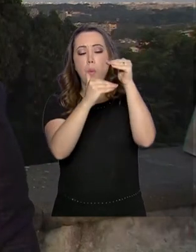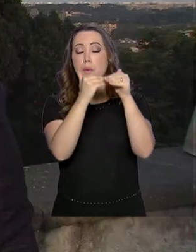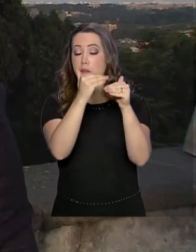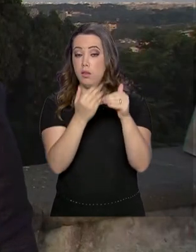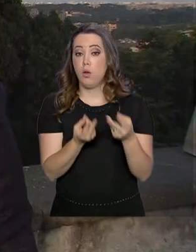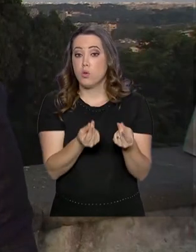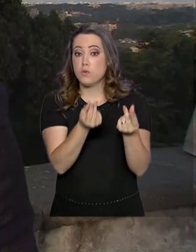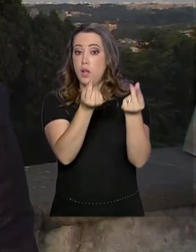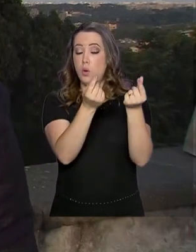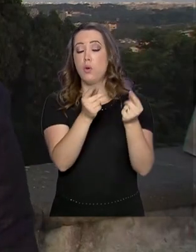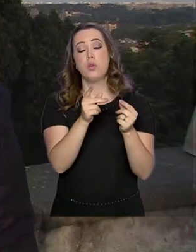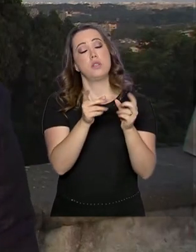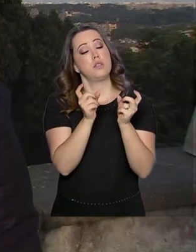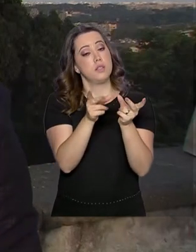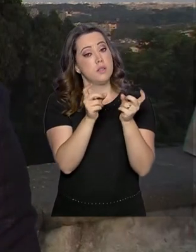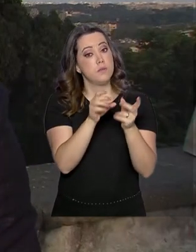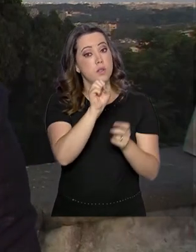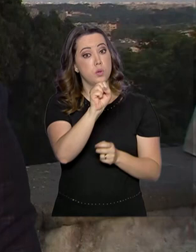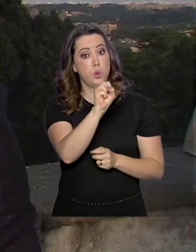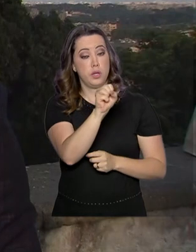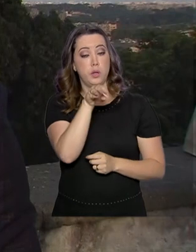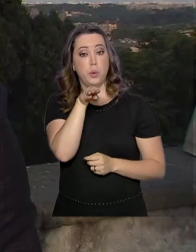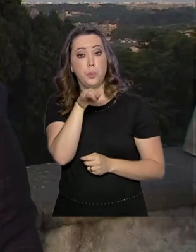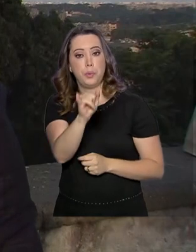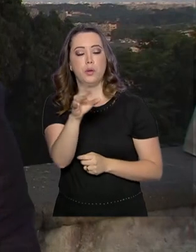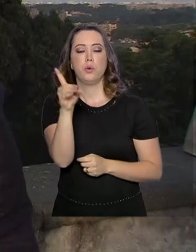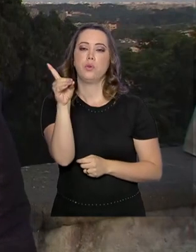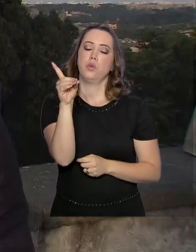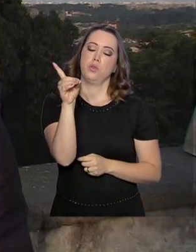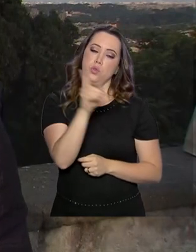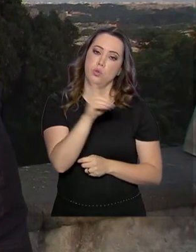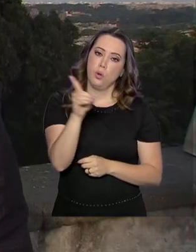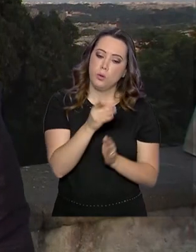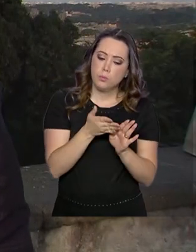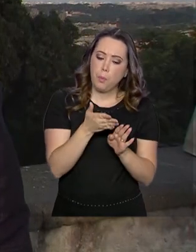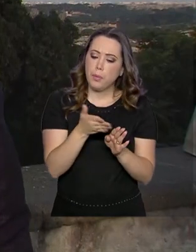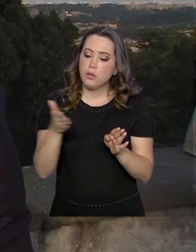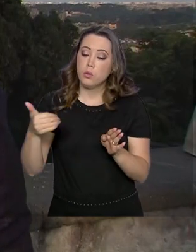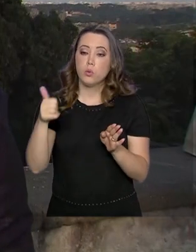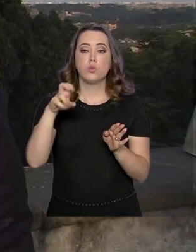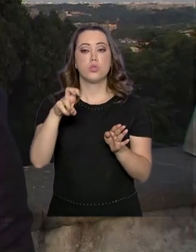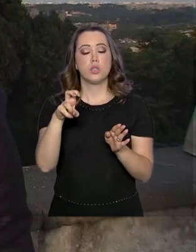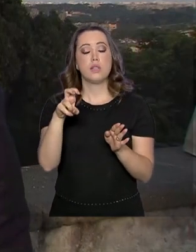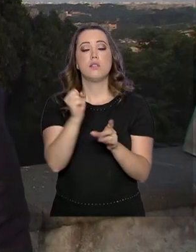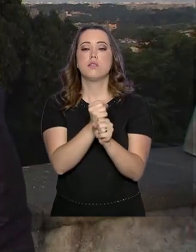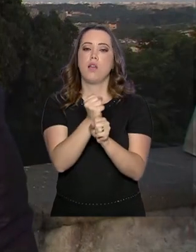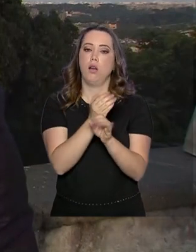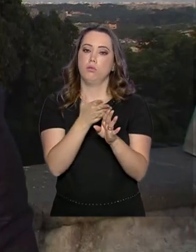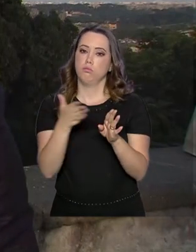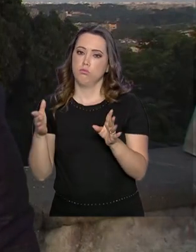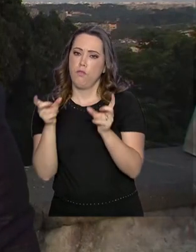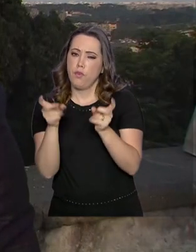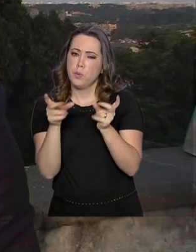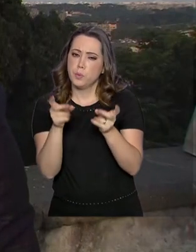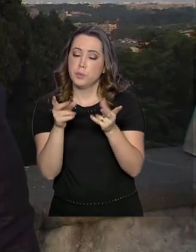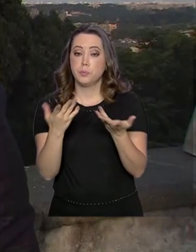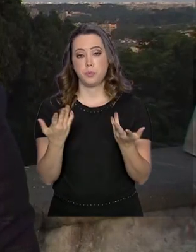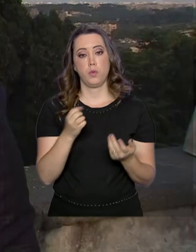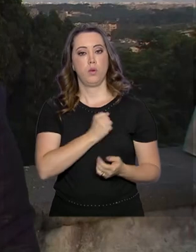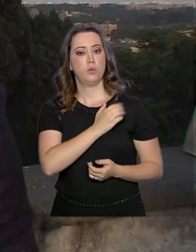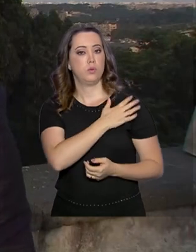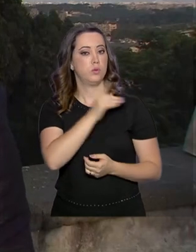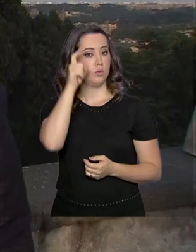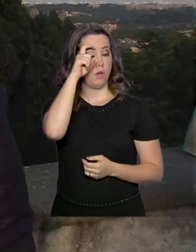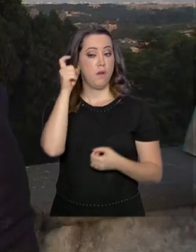brasileiro em quase 88 bilhões de dólares em 15 anos. A previsão é que o vice-presidente Hamilton Mourão